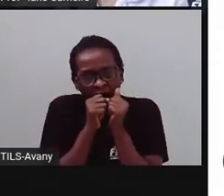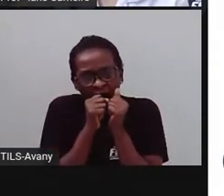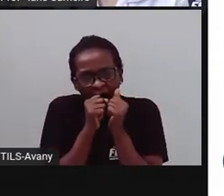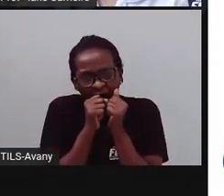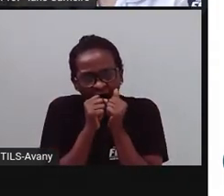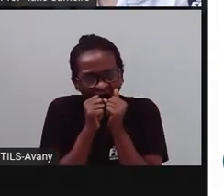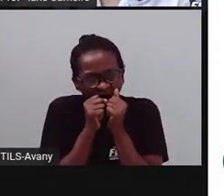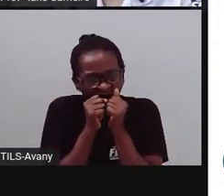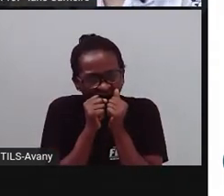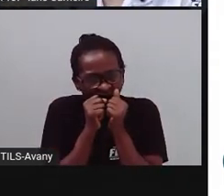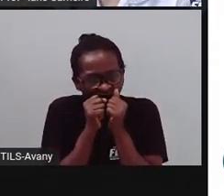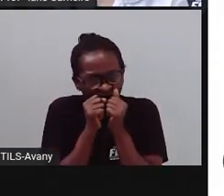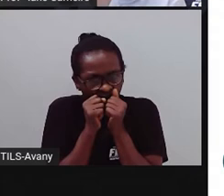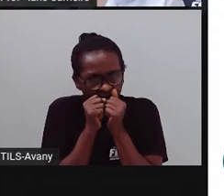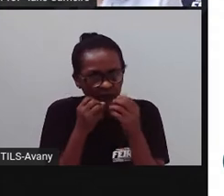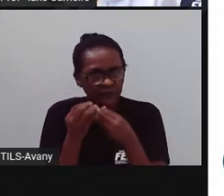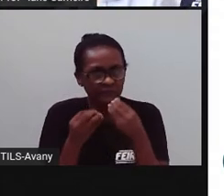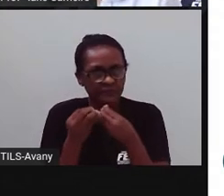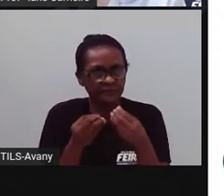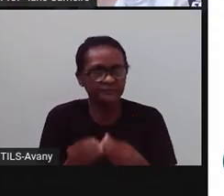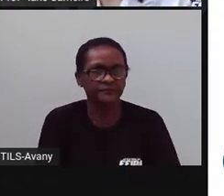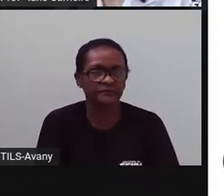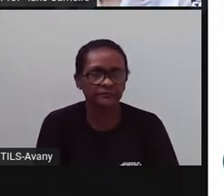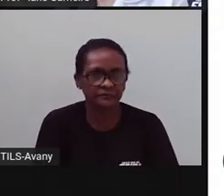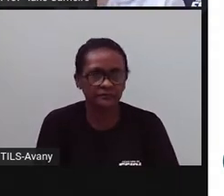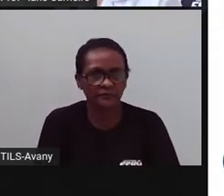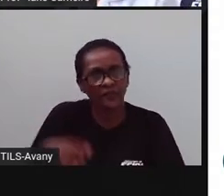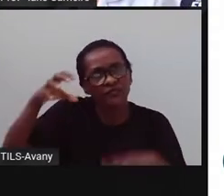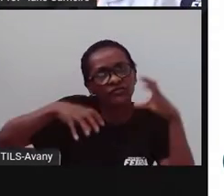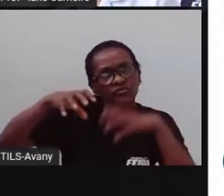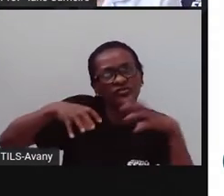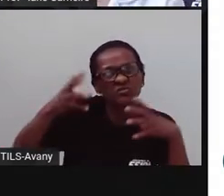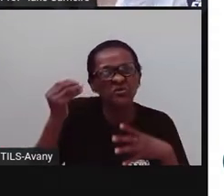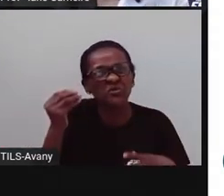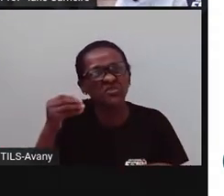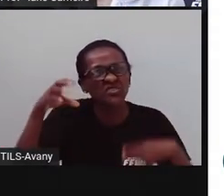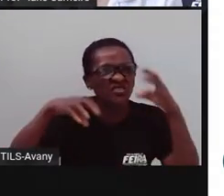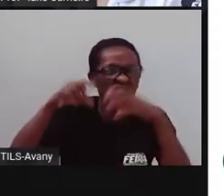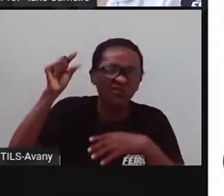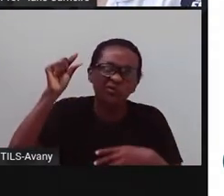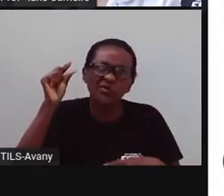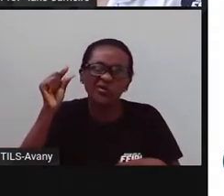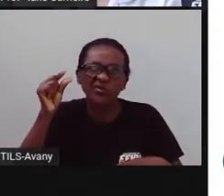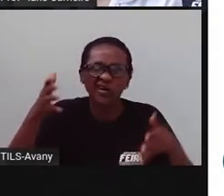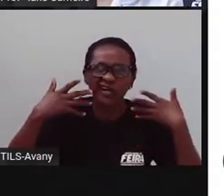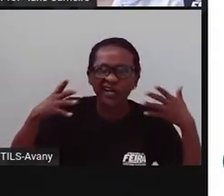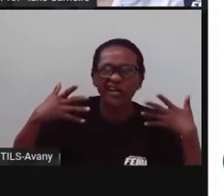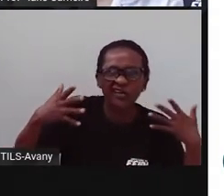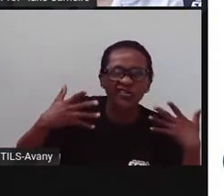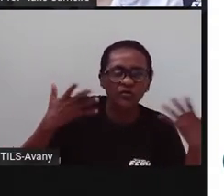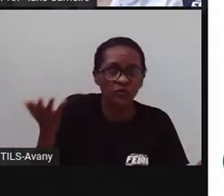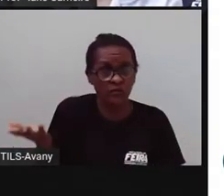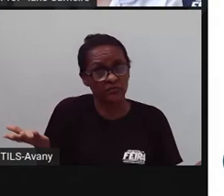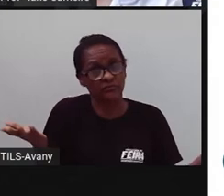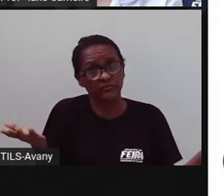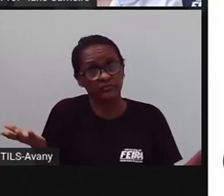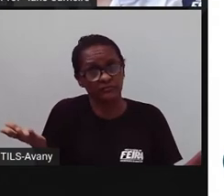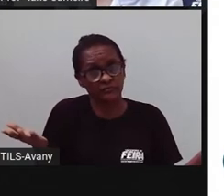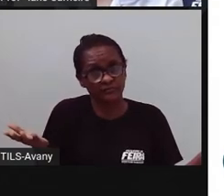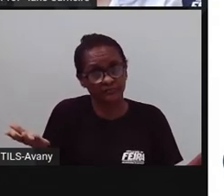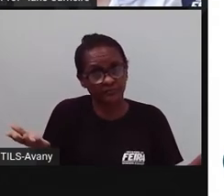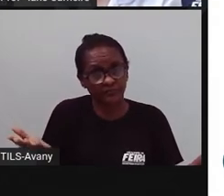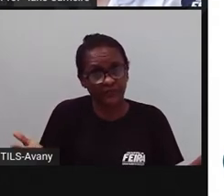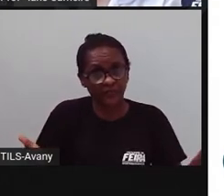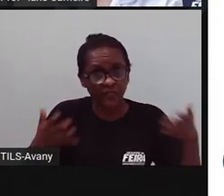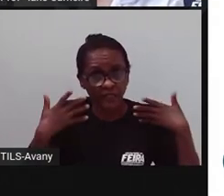Feira de Santana, né? Como é? Chove muito, chove pouco, faz muito sol, é muito calor, né? Então, o clima de Feira de Santana é